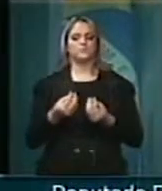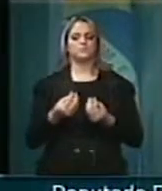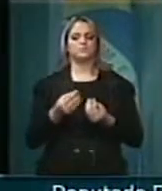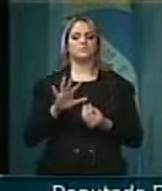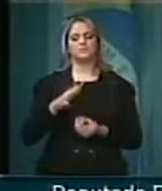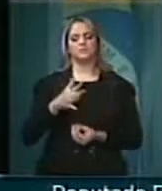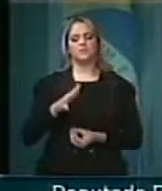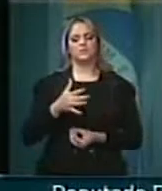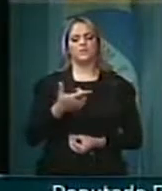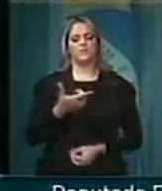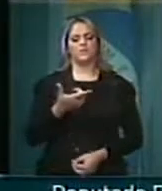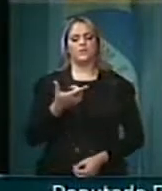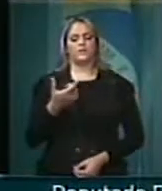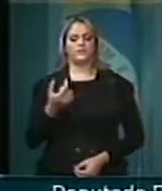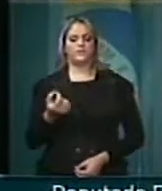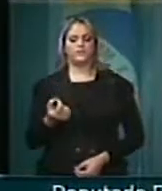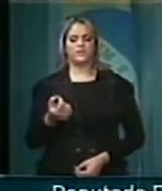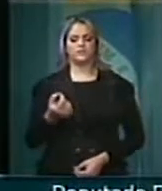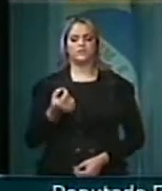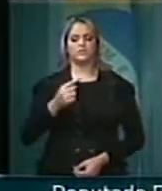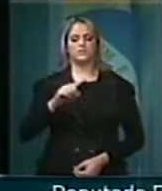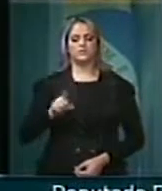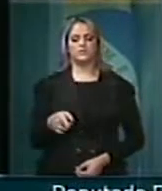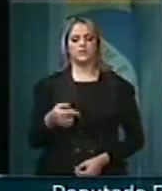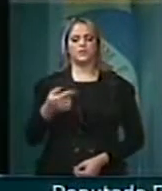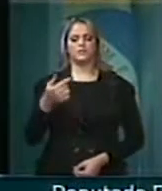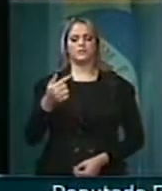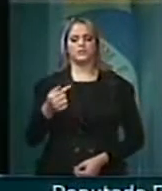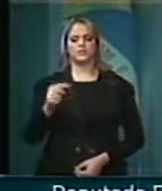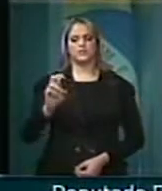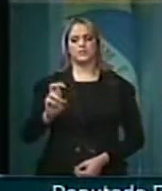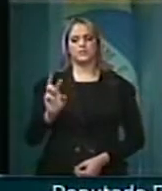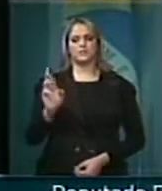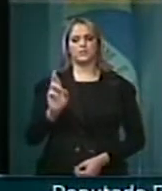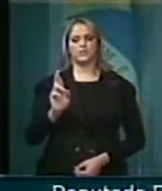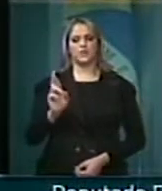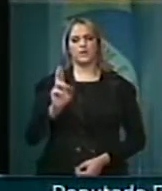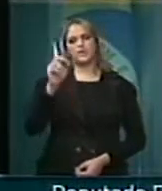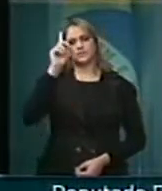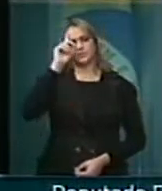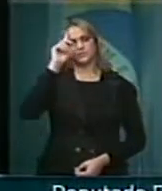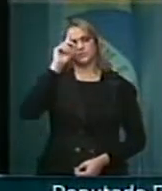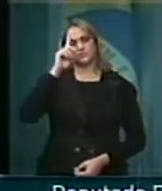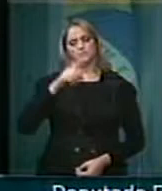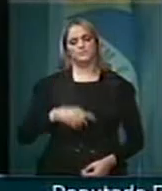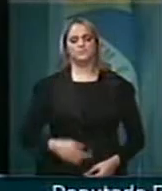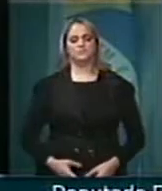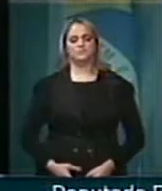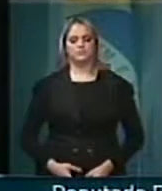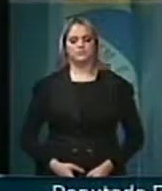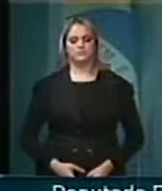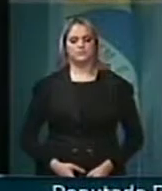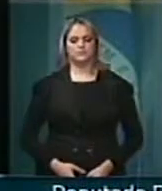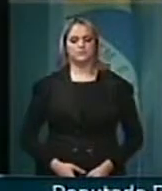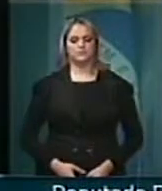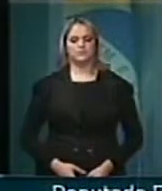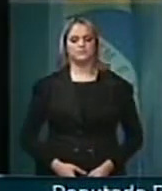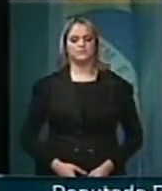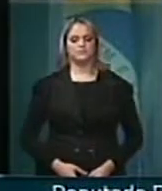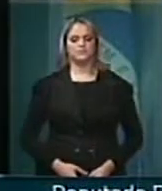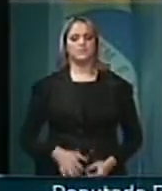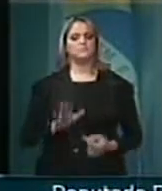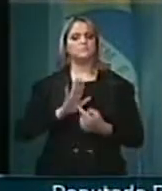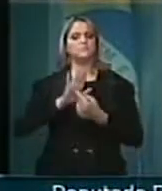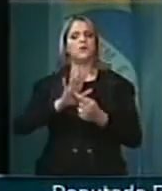algo em torno de R$,75 por dia de salário mínimo. O que